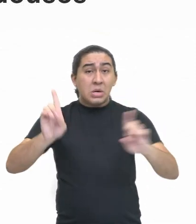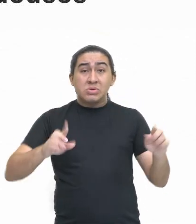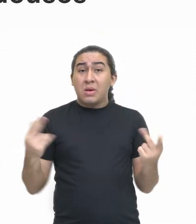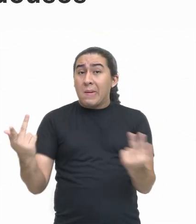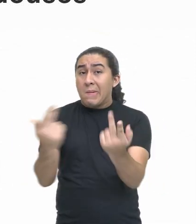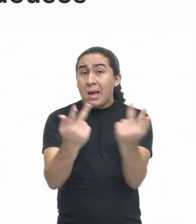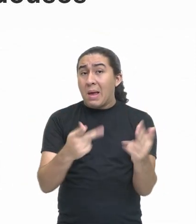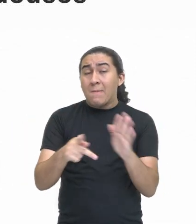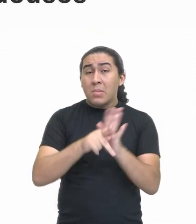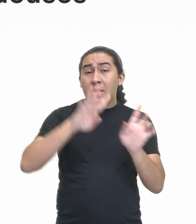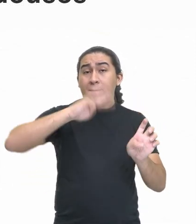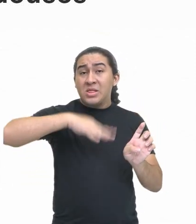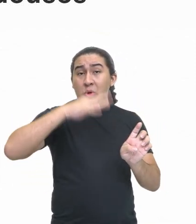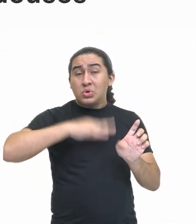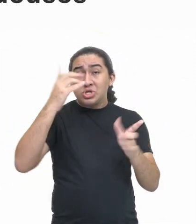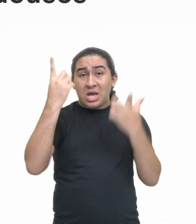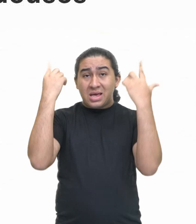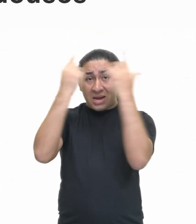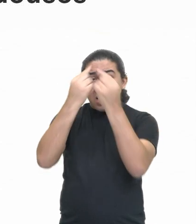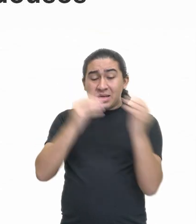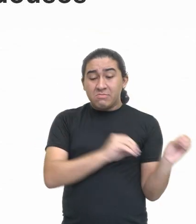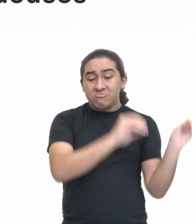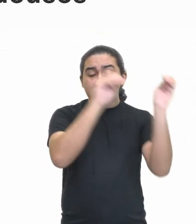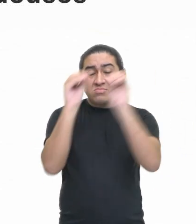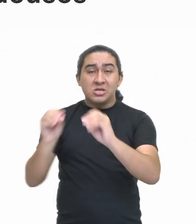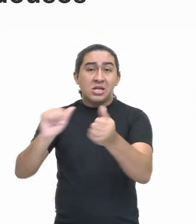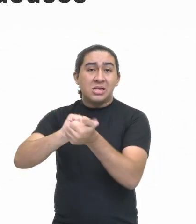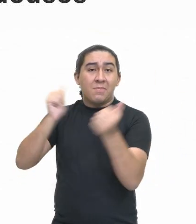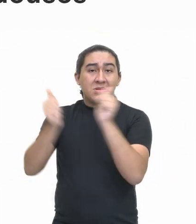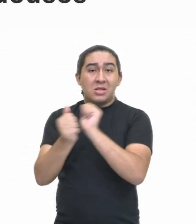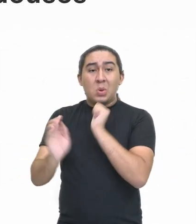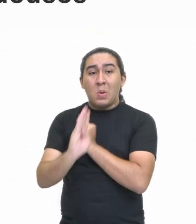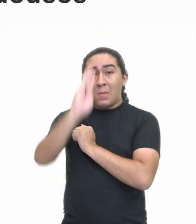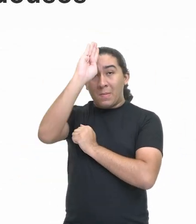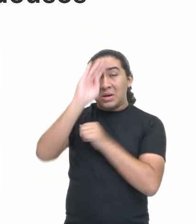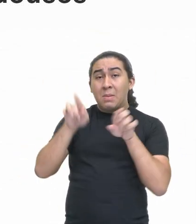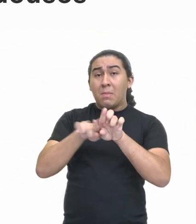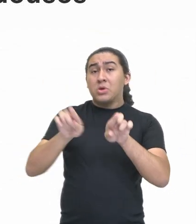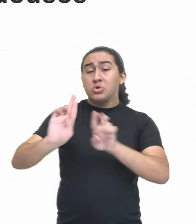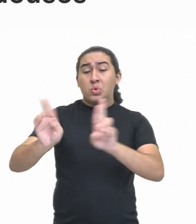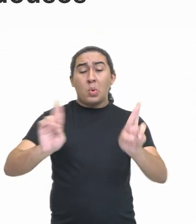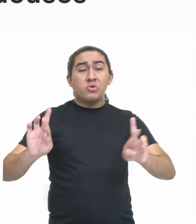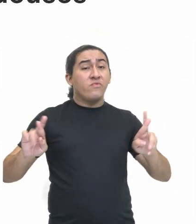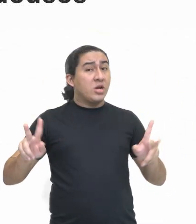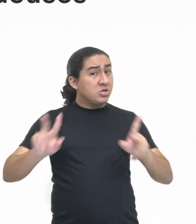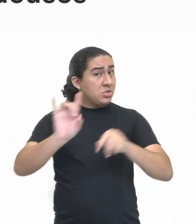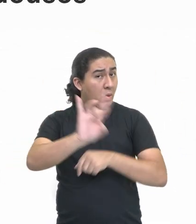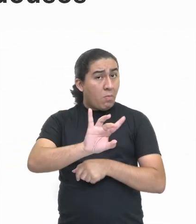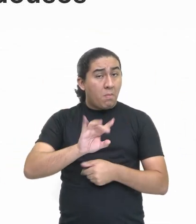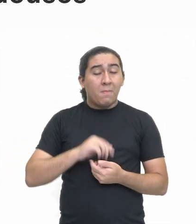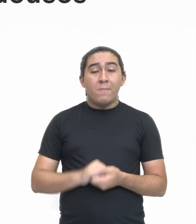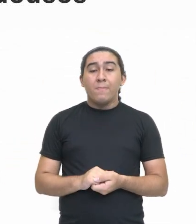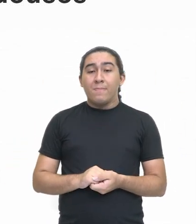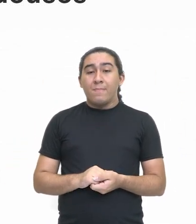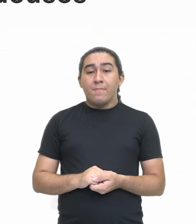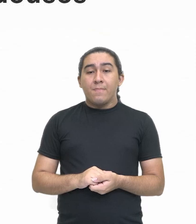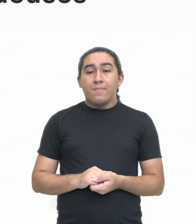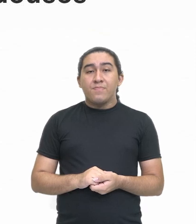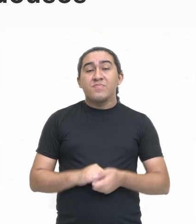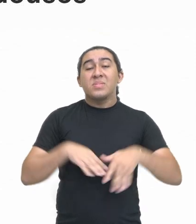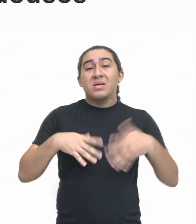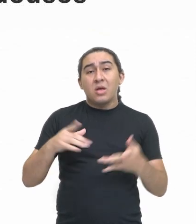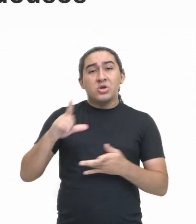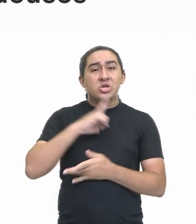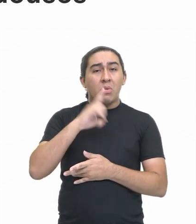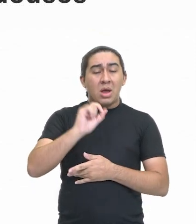deuses da mitologia grega transplantados para a cultura romana com outros nomes. Somente isso. Tá bom? Então, rituais e